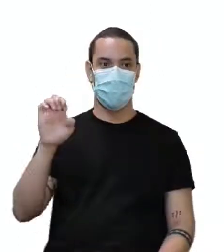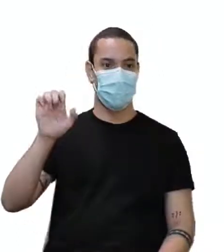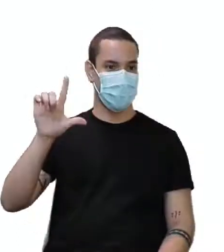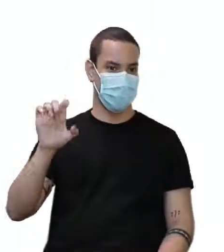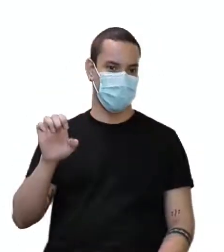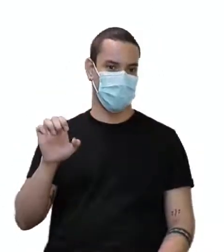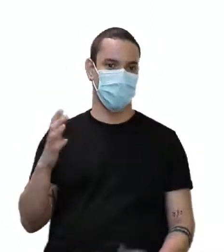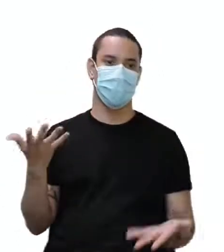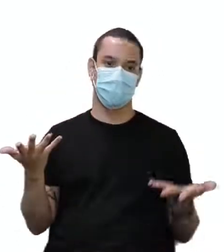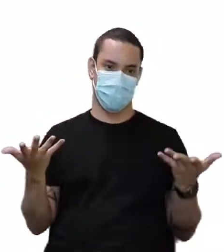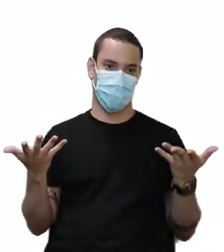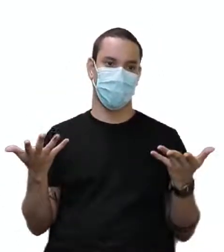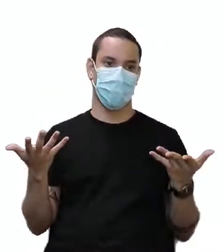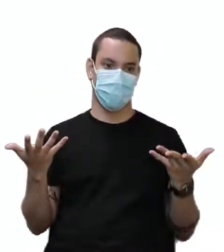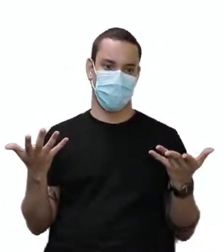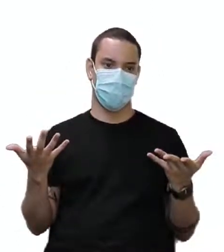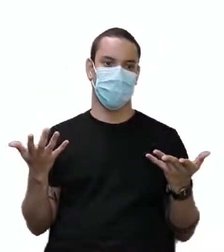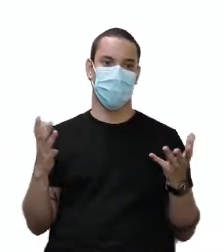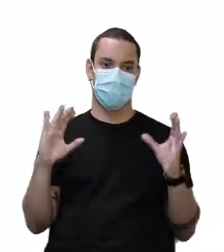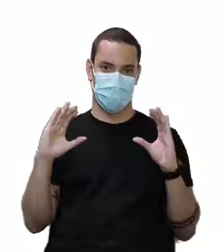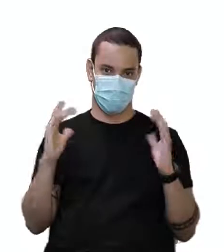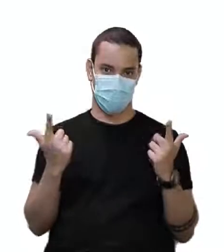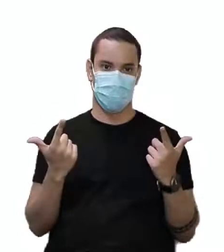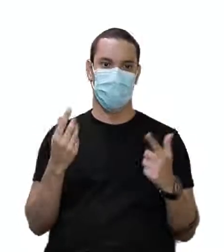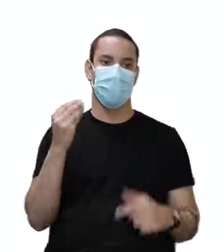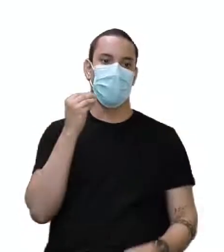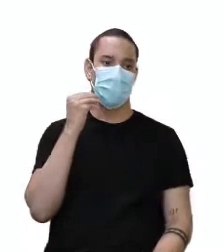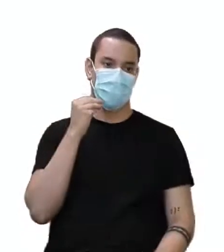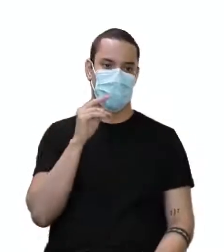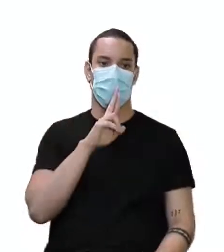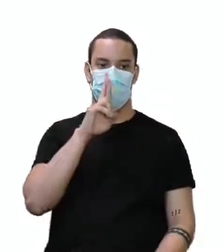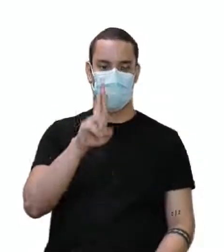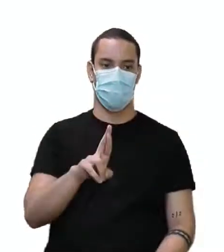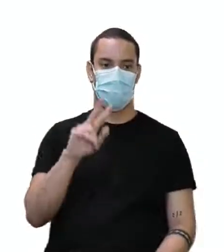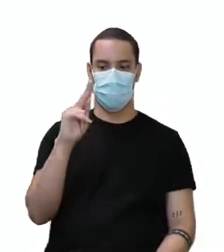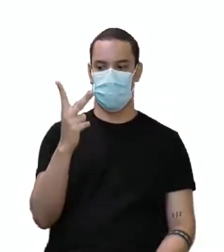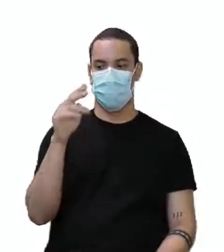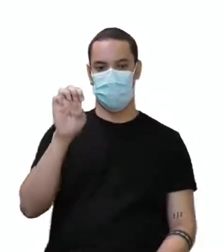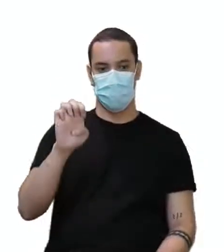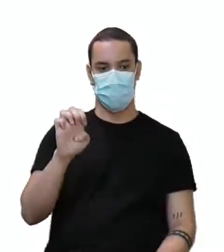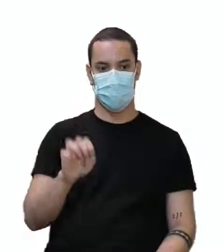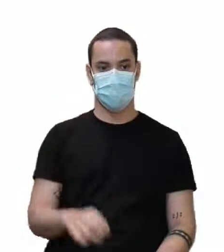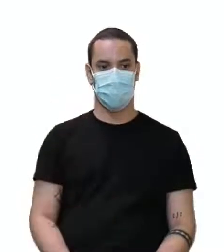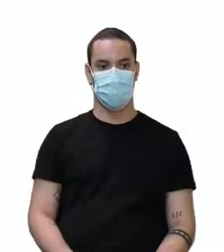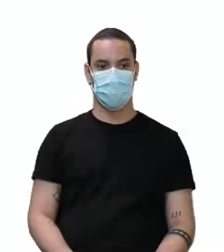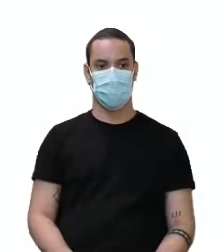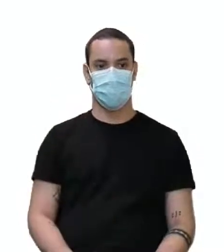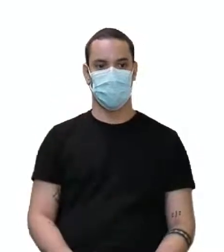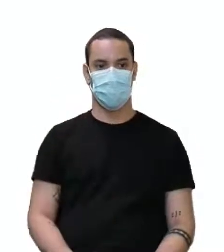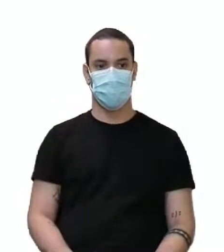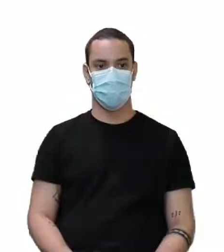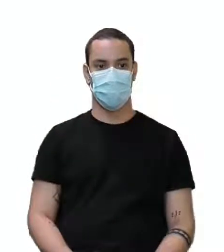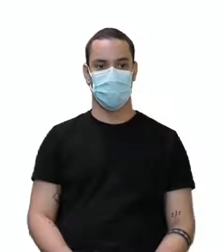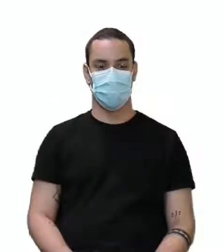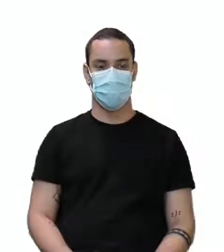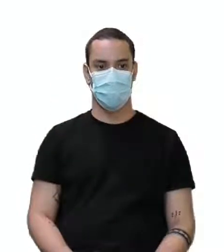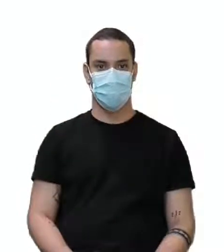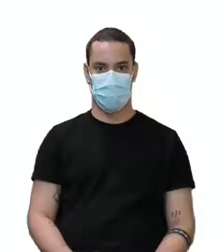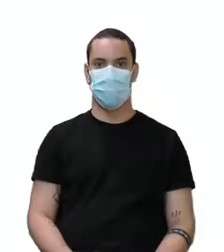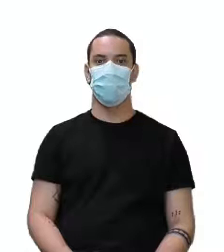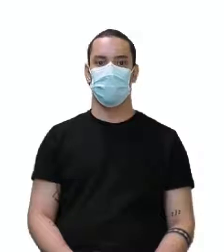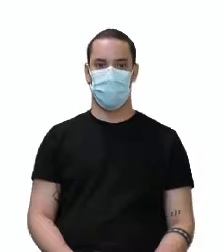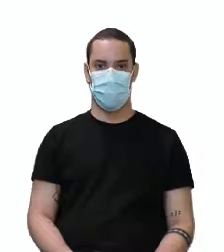ele. É óbvio que a resposta é letra A. Ele. Afinal de contas, ele é singular. He.